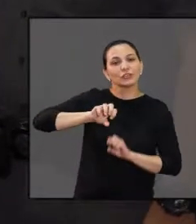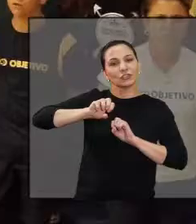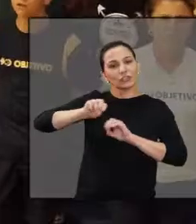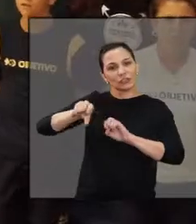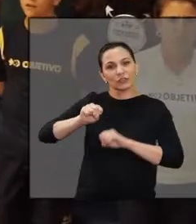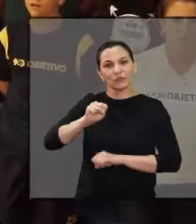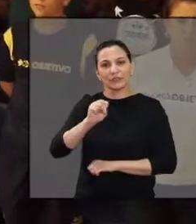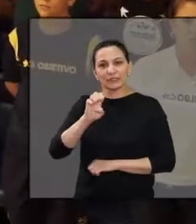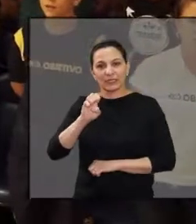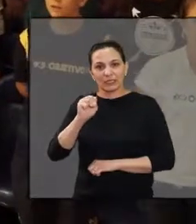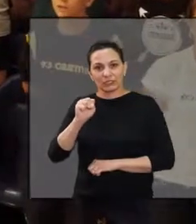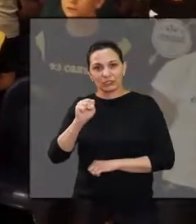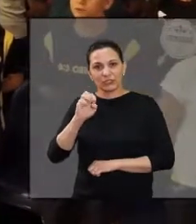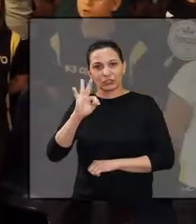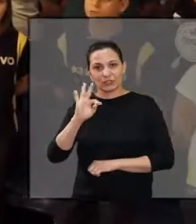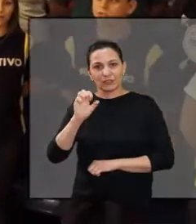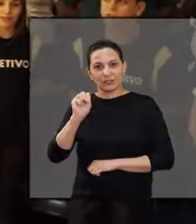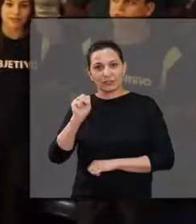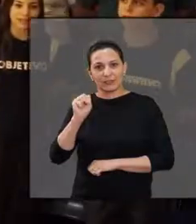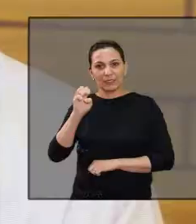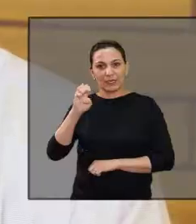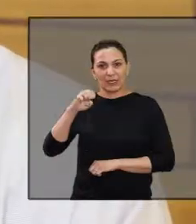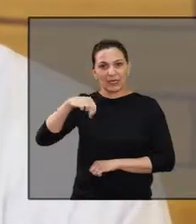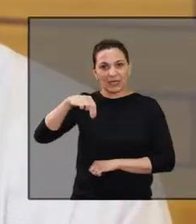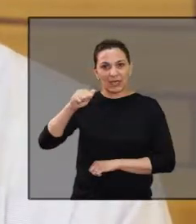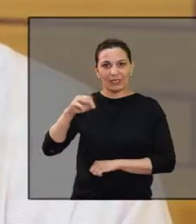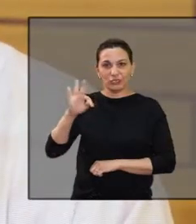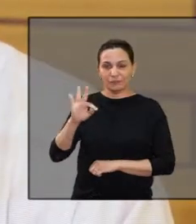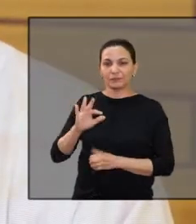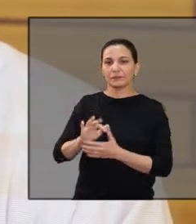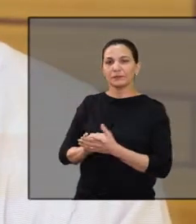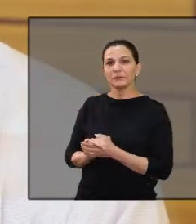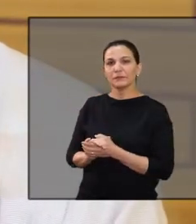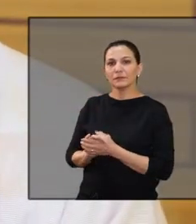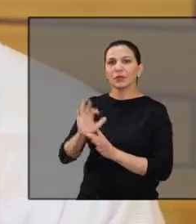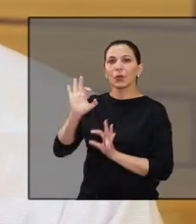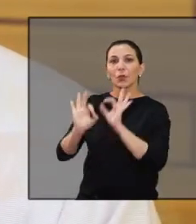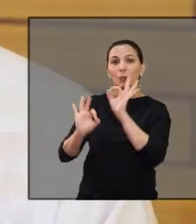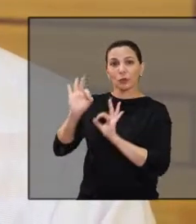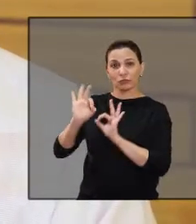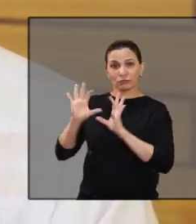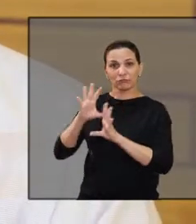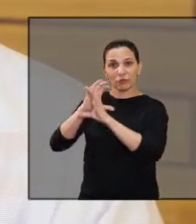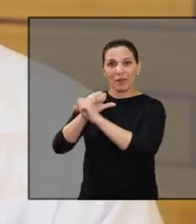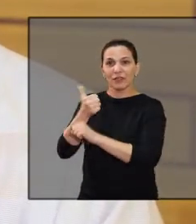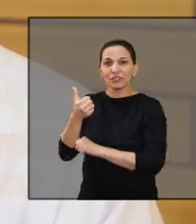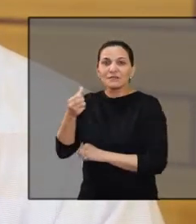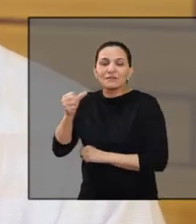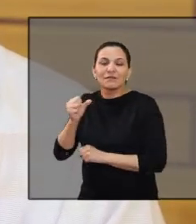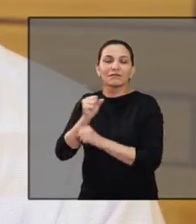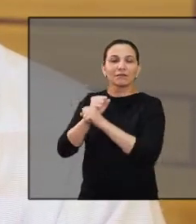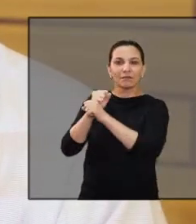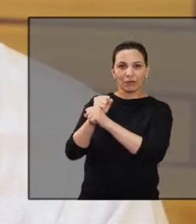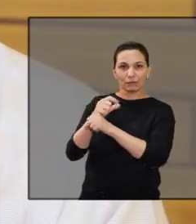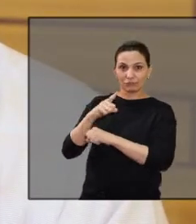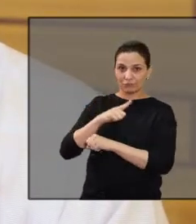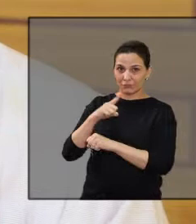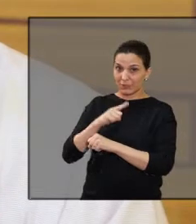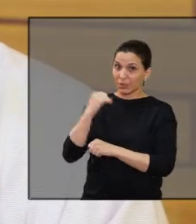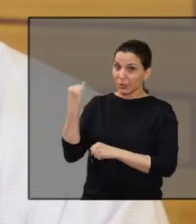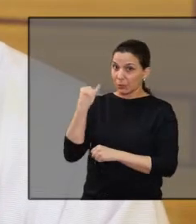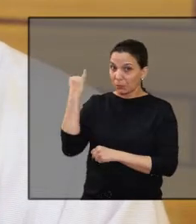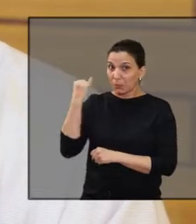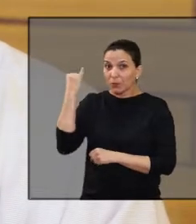Diretoria Regional de Ensino e SESTE-Senate. O projeto CONCETRANS já vem há 16 anos. Eu acho que ele é muito importante